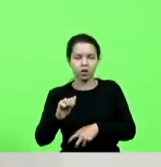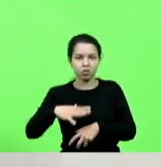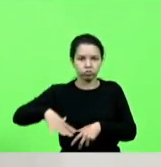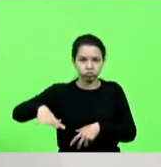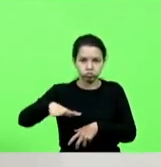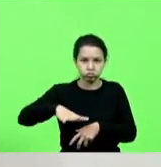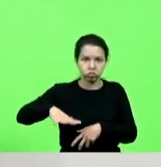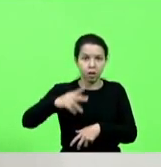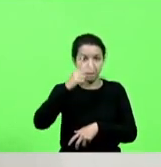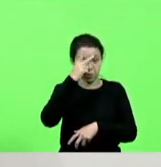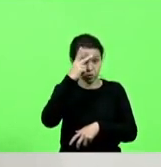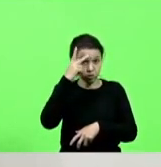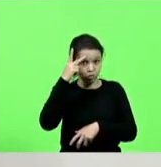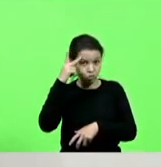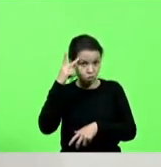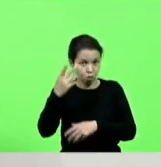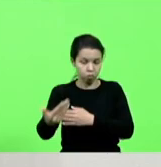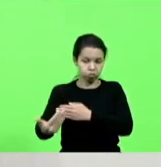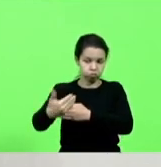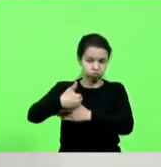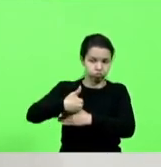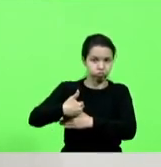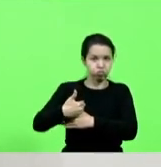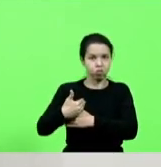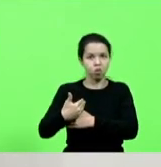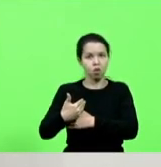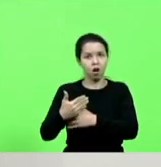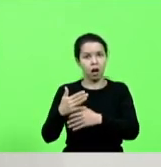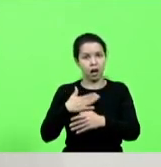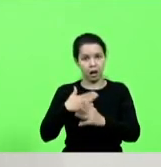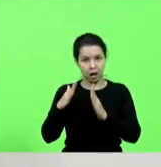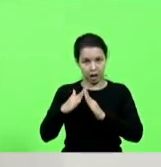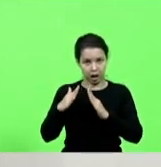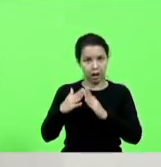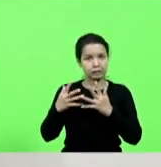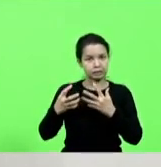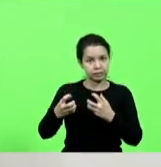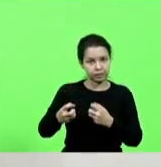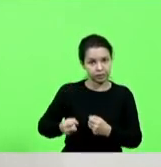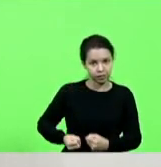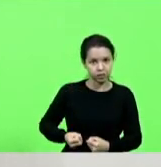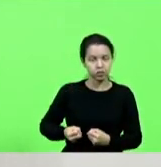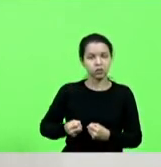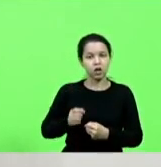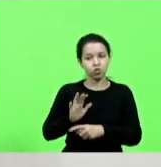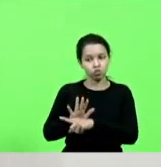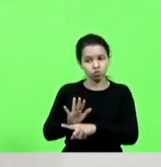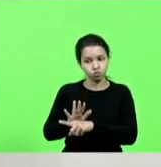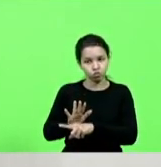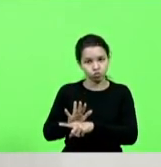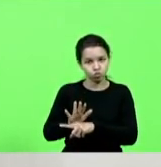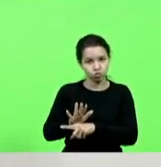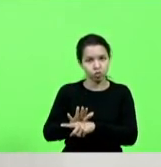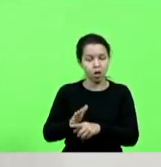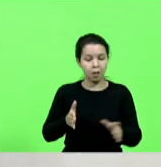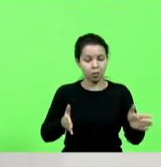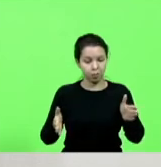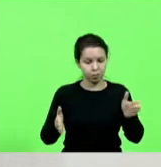para alimentar consigo para conviver período que está ali na colônia